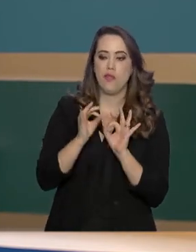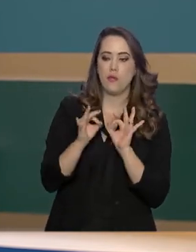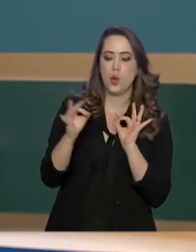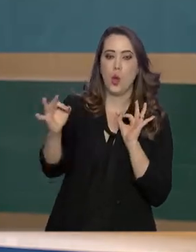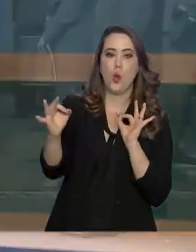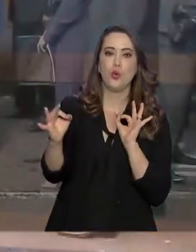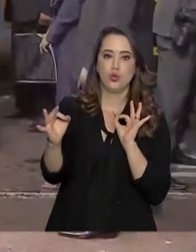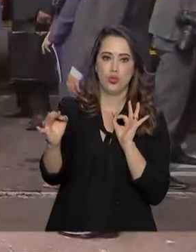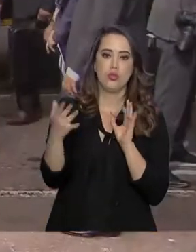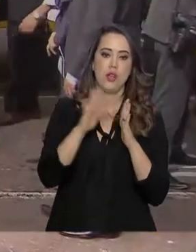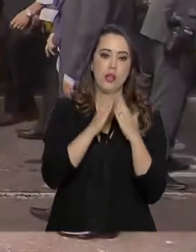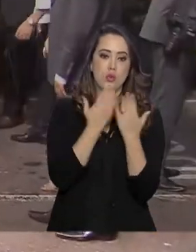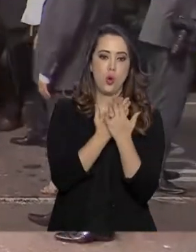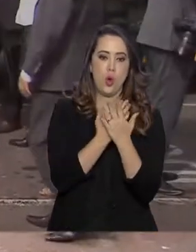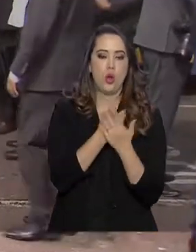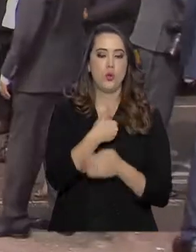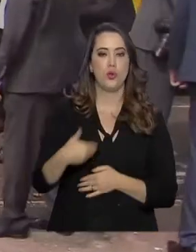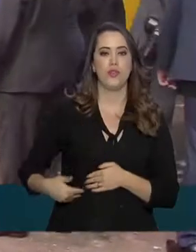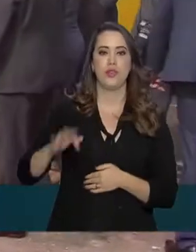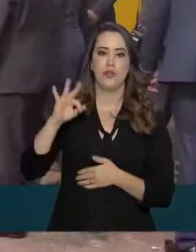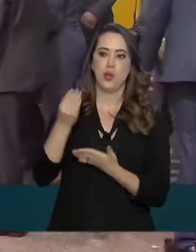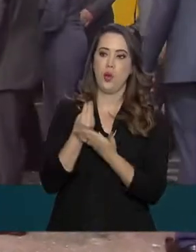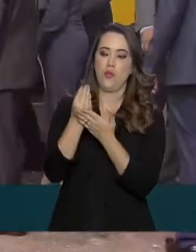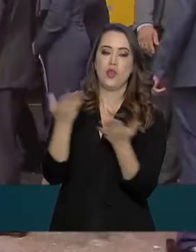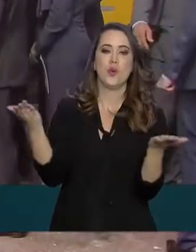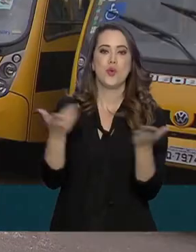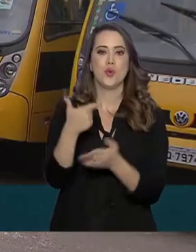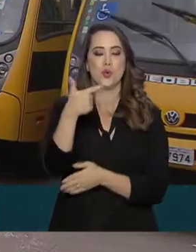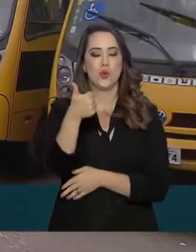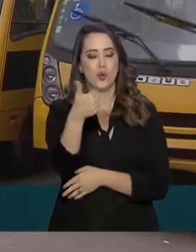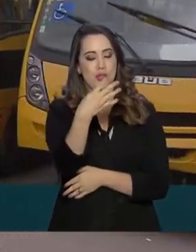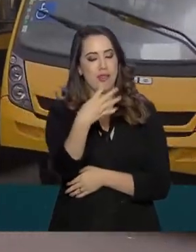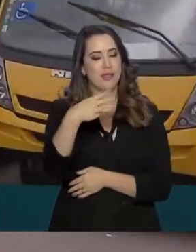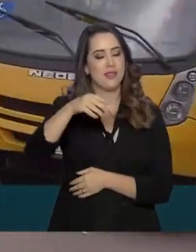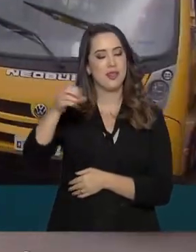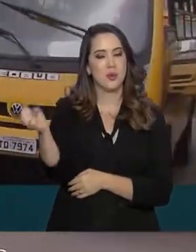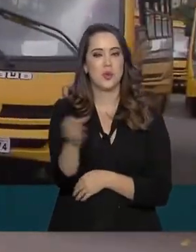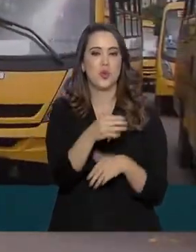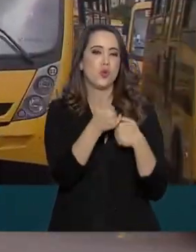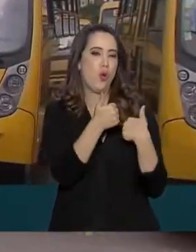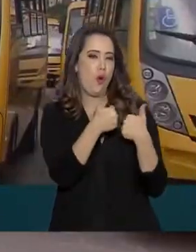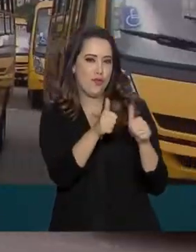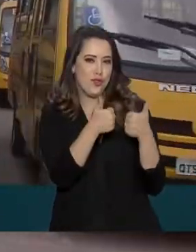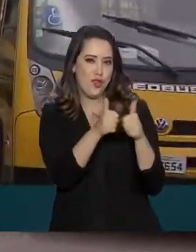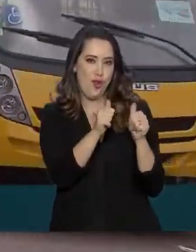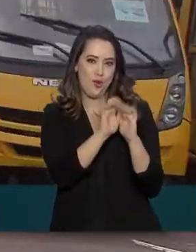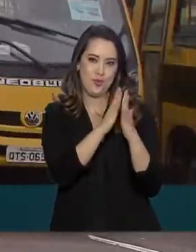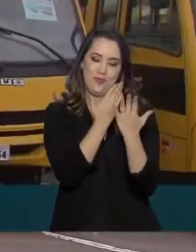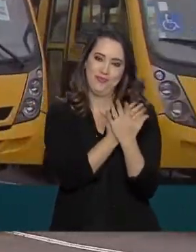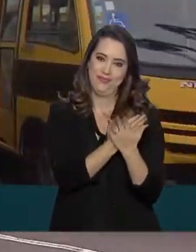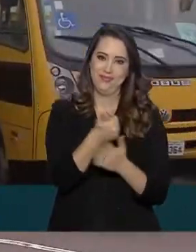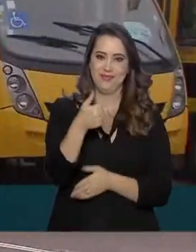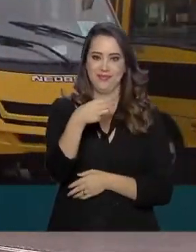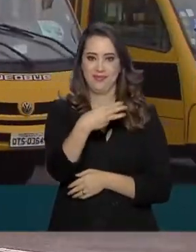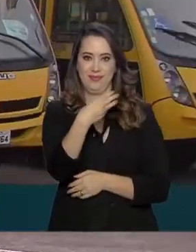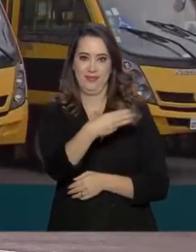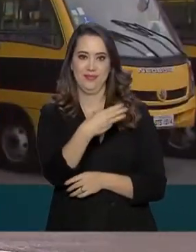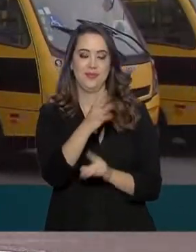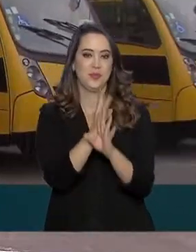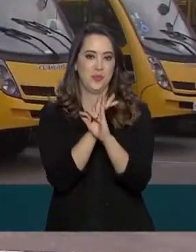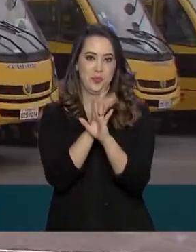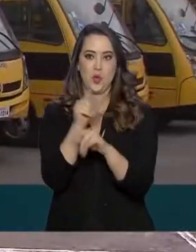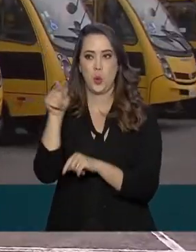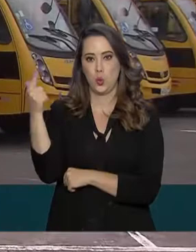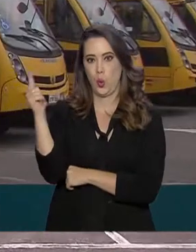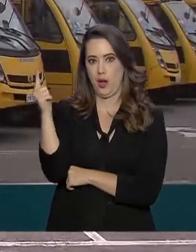rurais, o governo federal entregou hoje 214 novos ônibus escolares para 133 municípios de